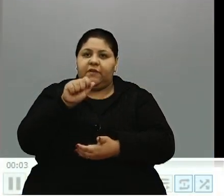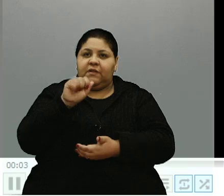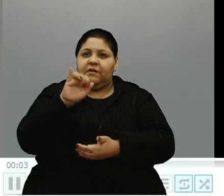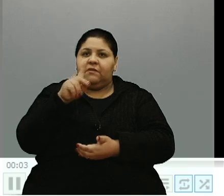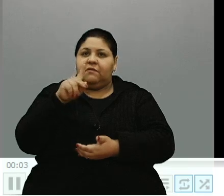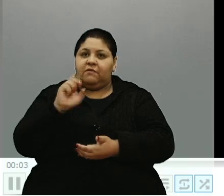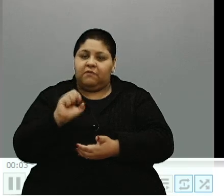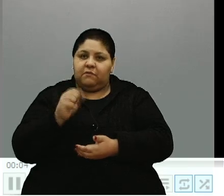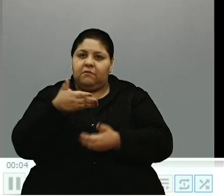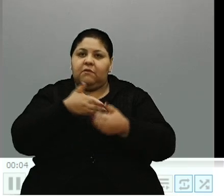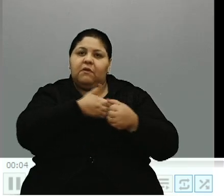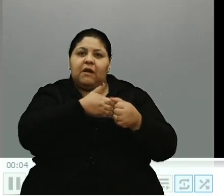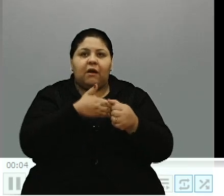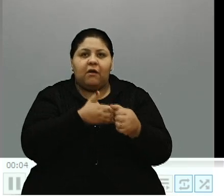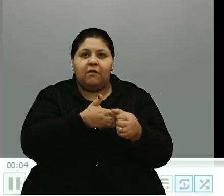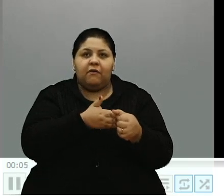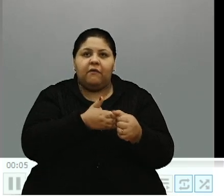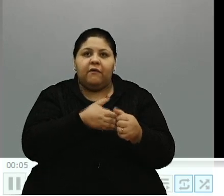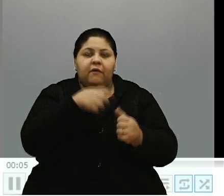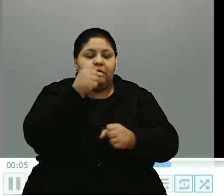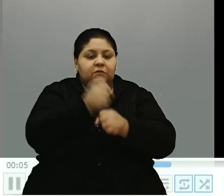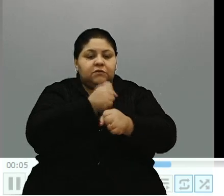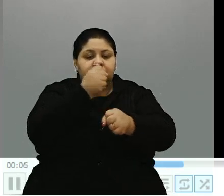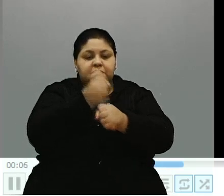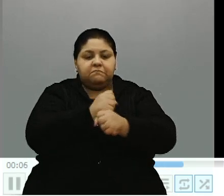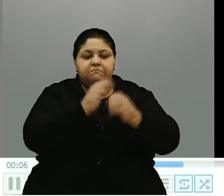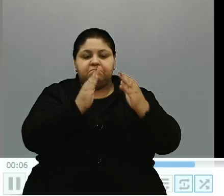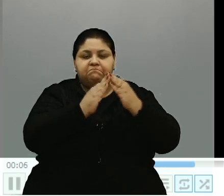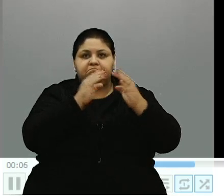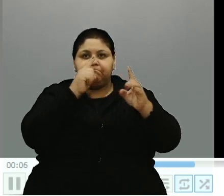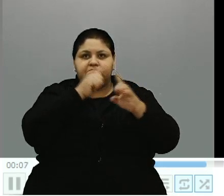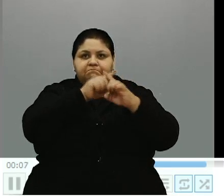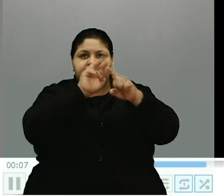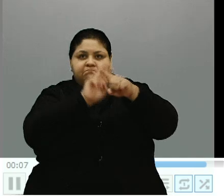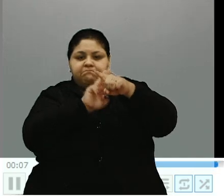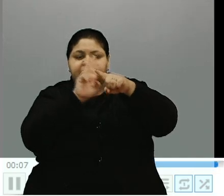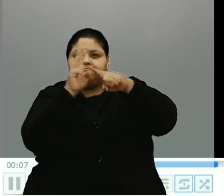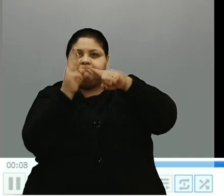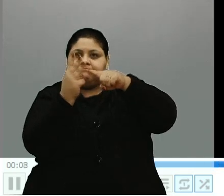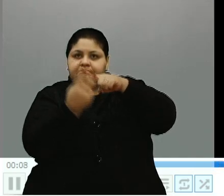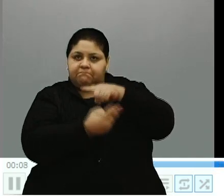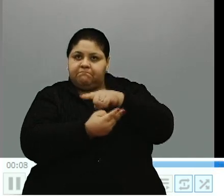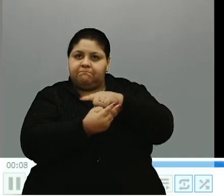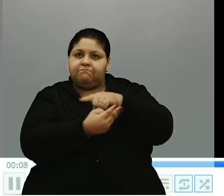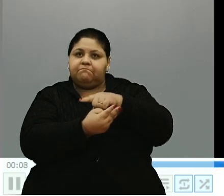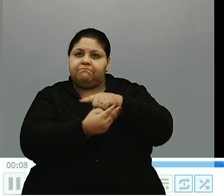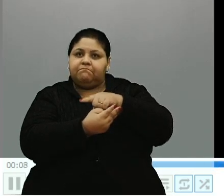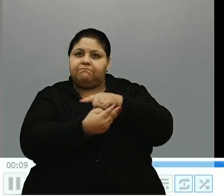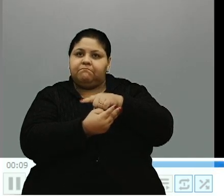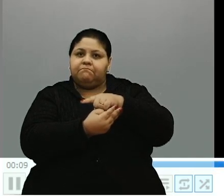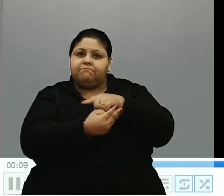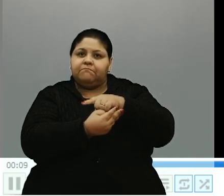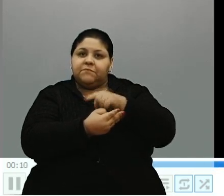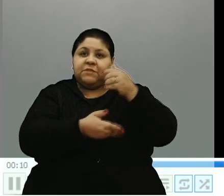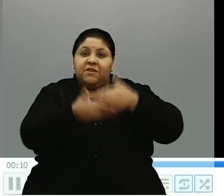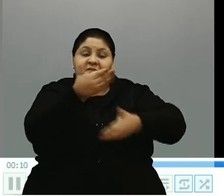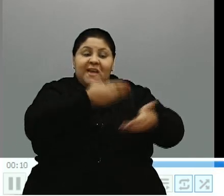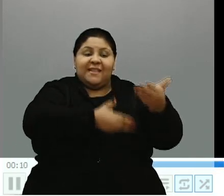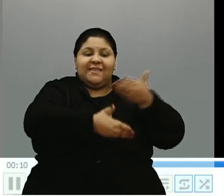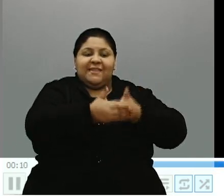acompanhando a construção da Capela Mortuária, que vai servir a 30 bairros.